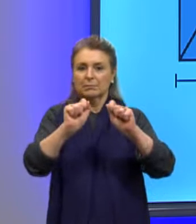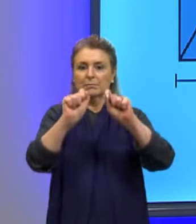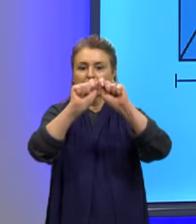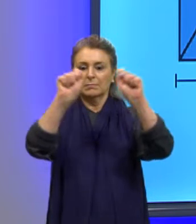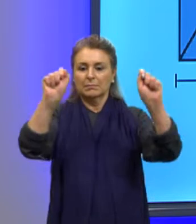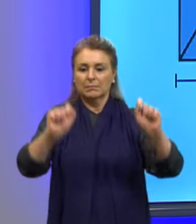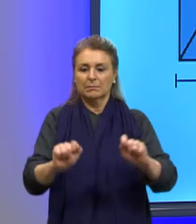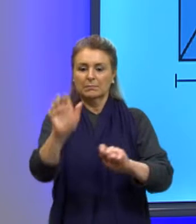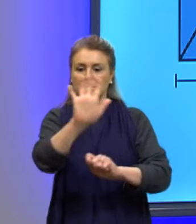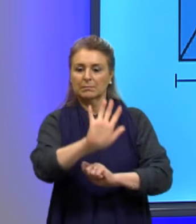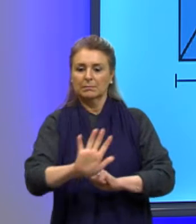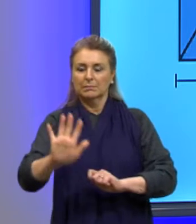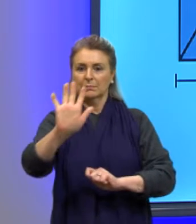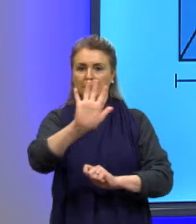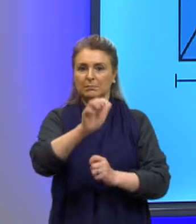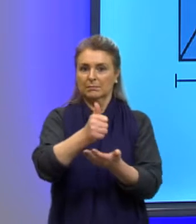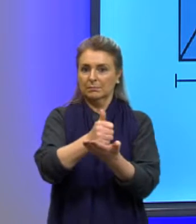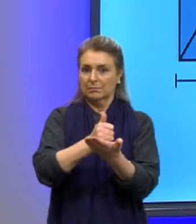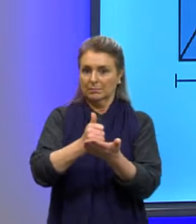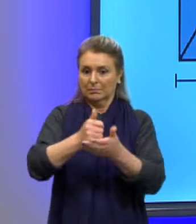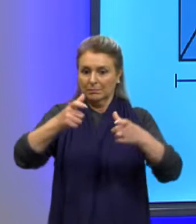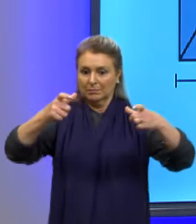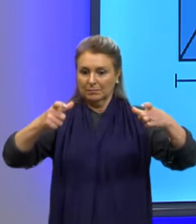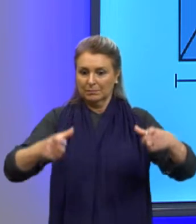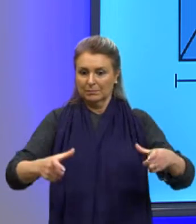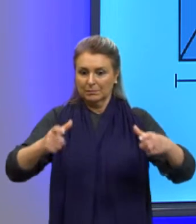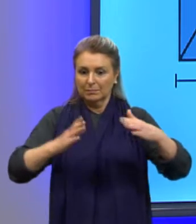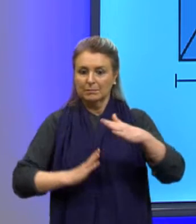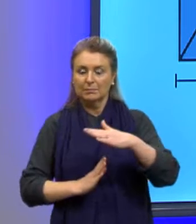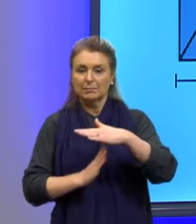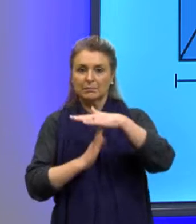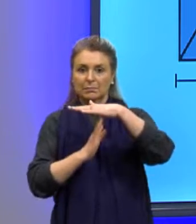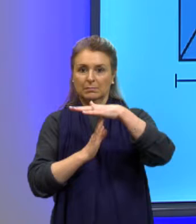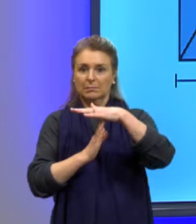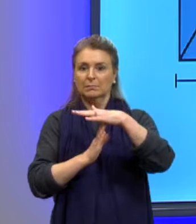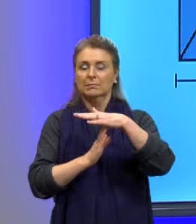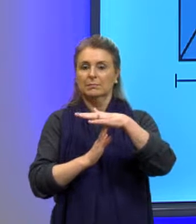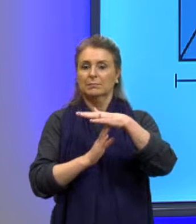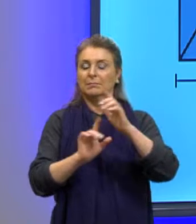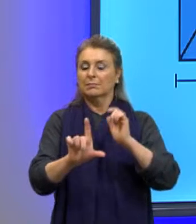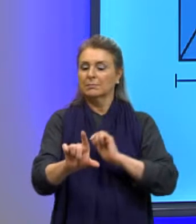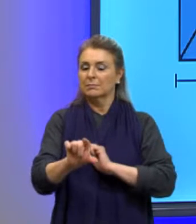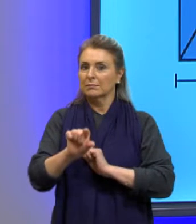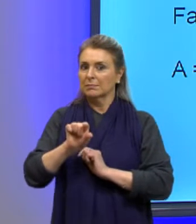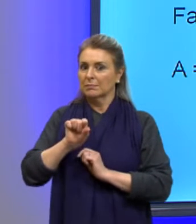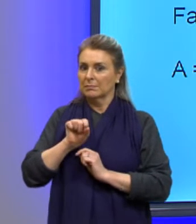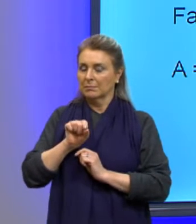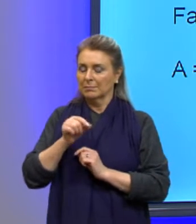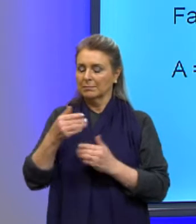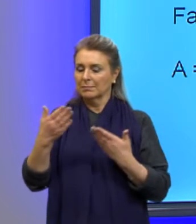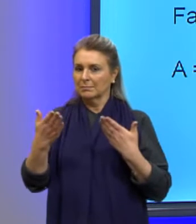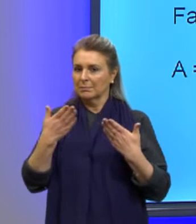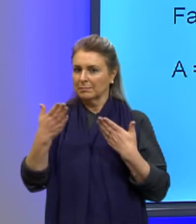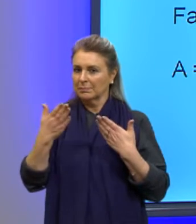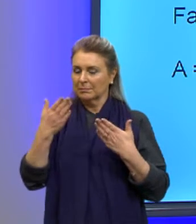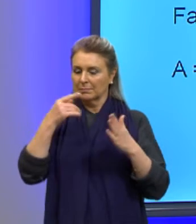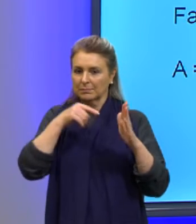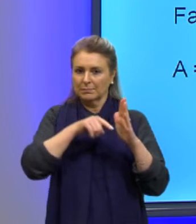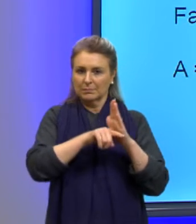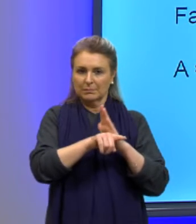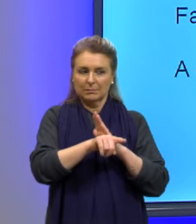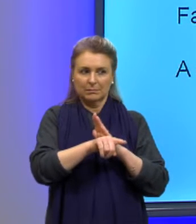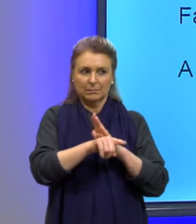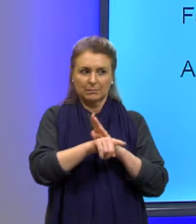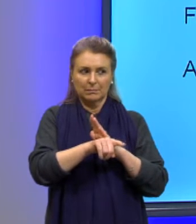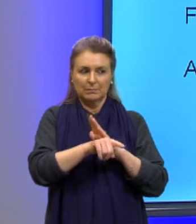viveiro seja máxima? Aí tem as nossas alternativas. O que nós vamos analisar na questão? Nós